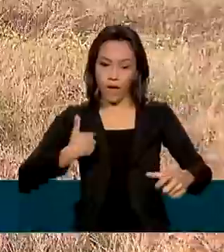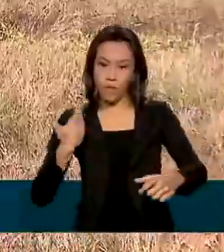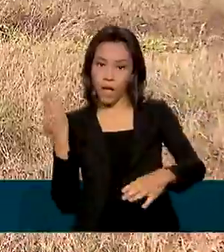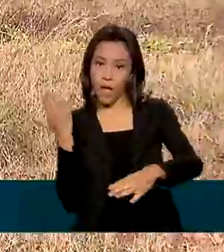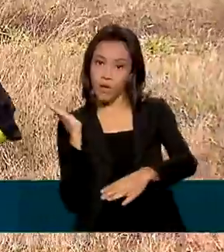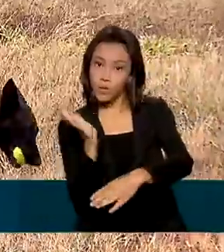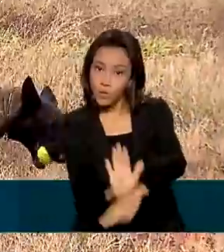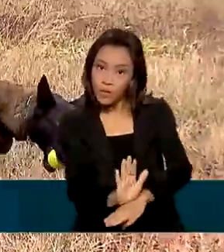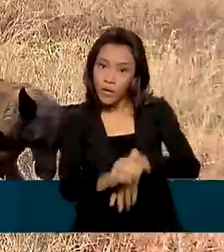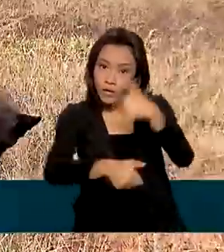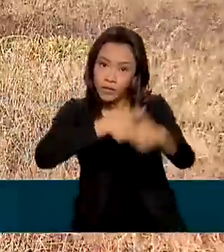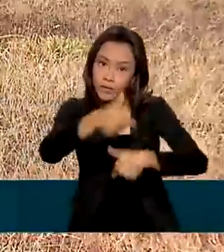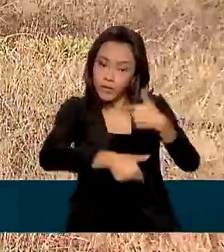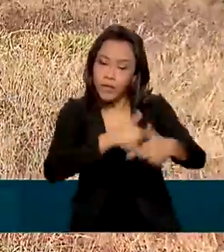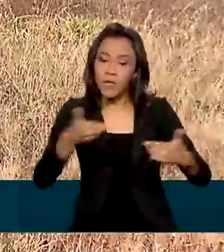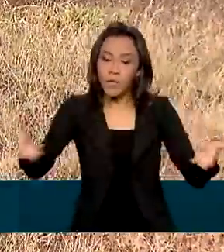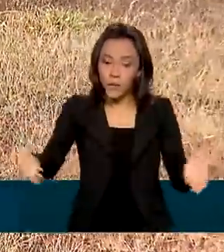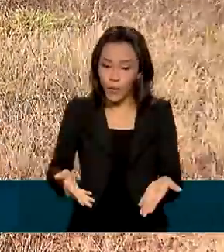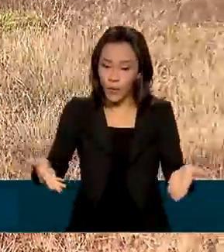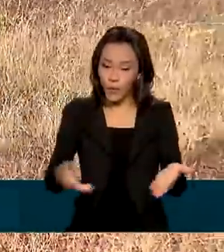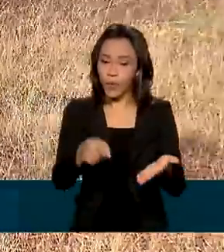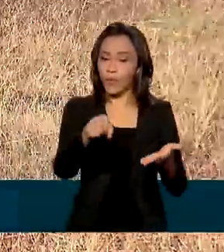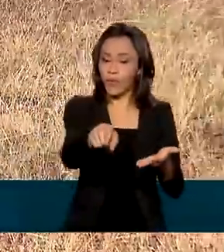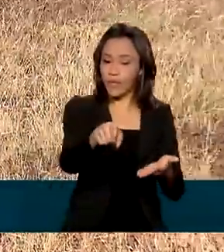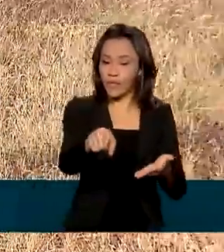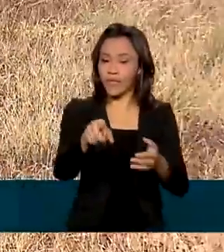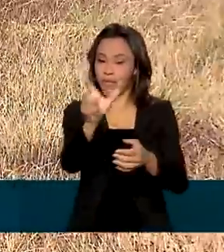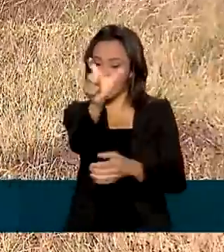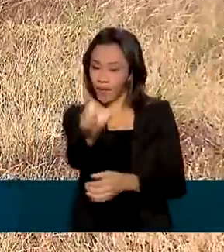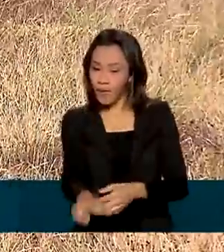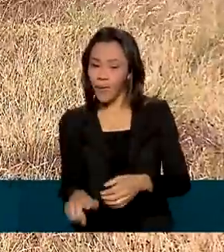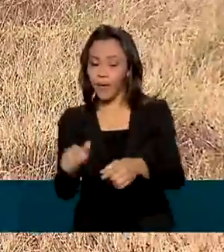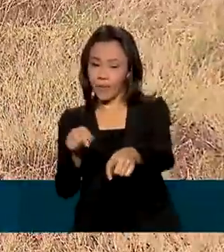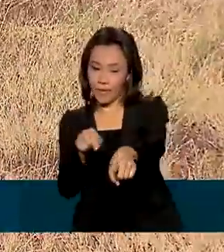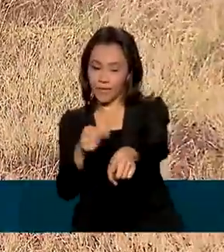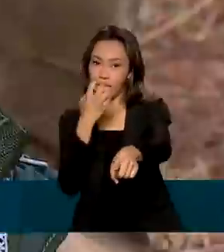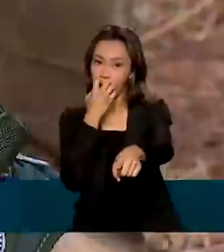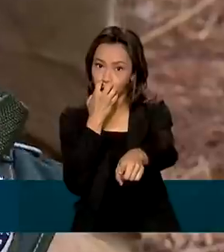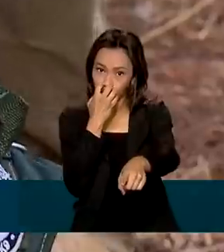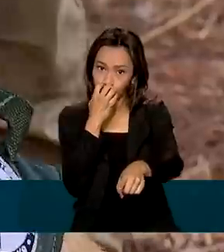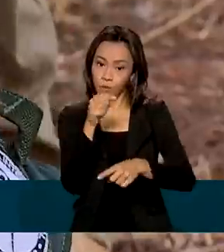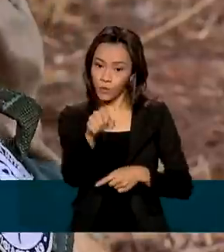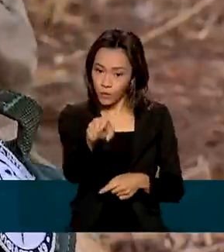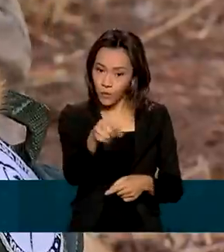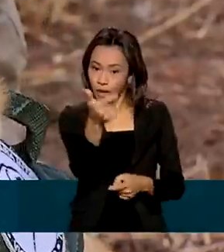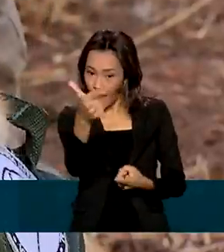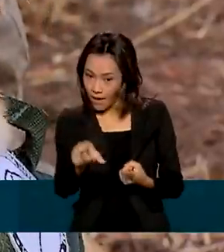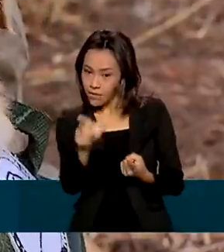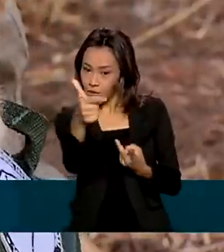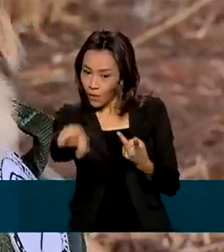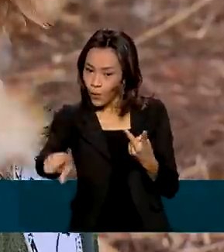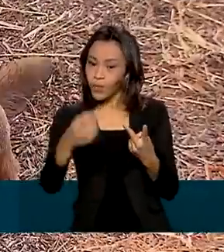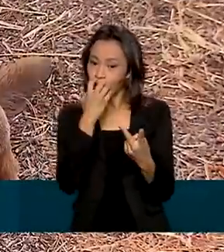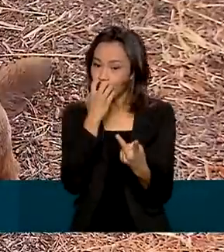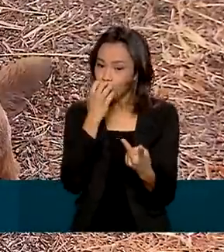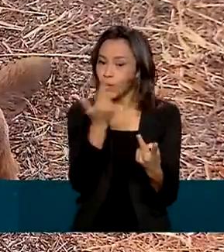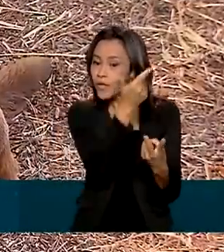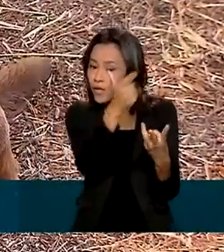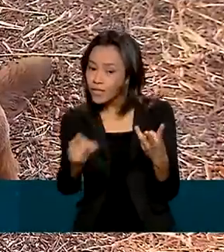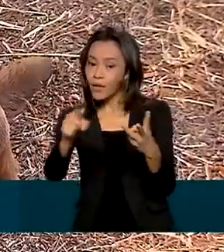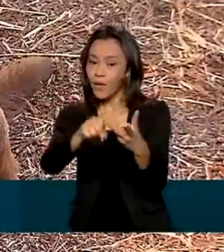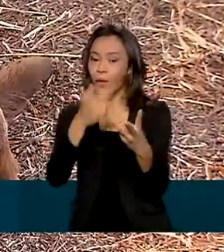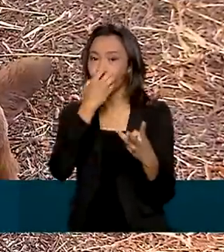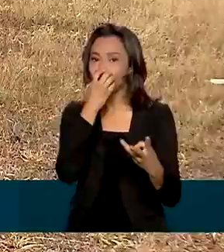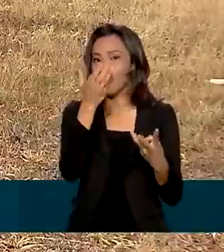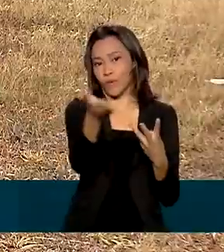para o trabalho, que hoje é realizado por cães como a pastora belga Malinois Frida, a Golden Retriever Meg e o Léo,